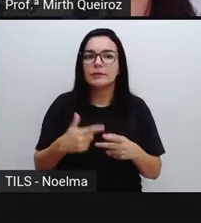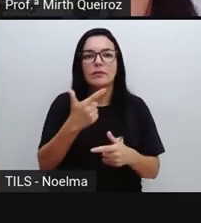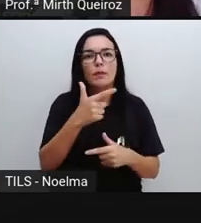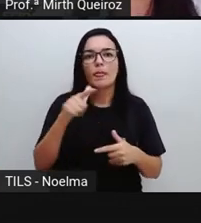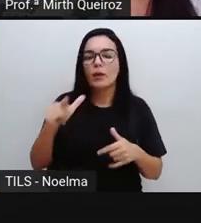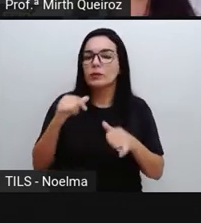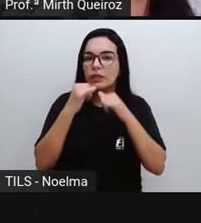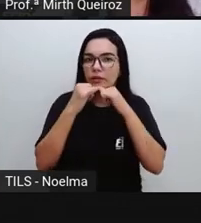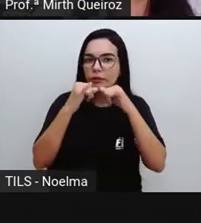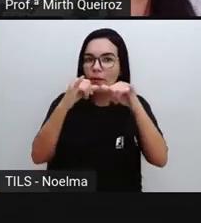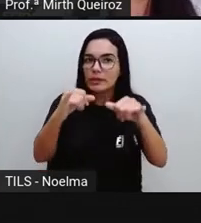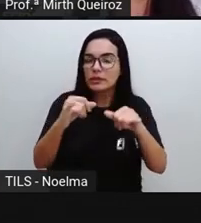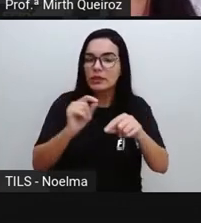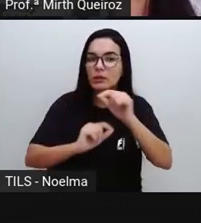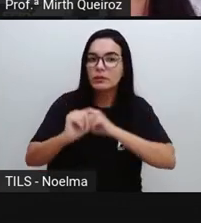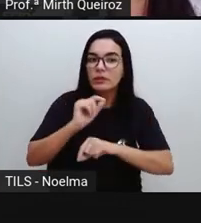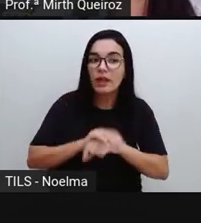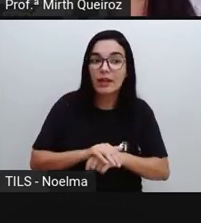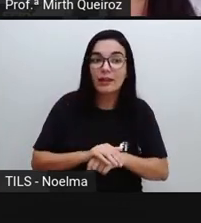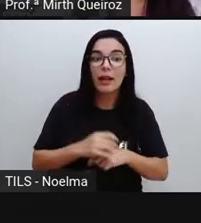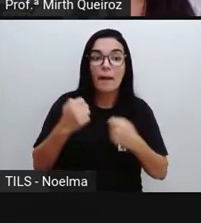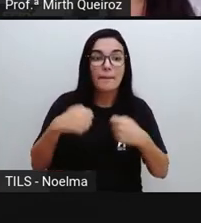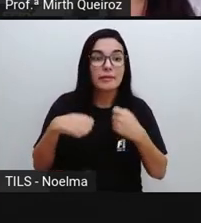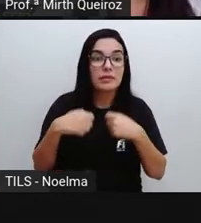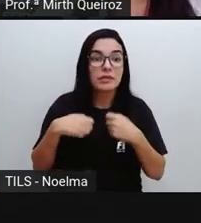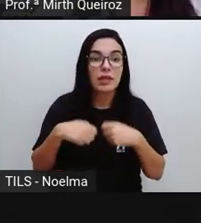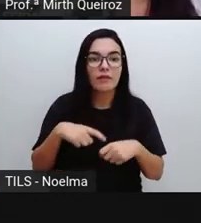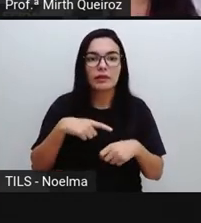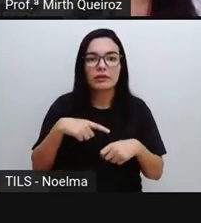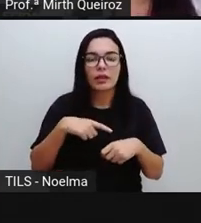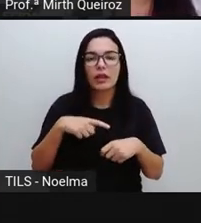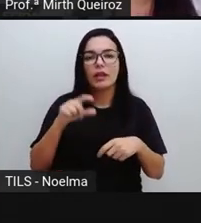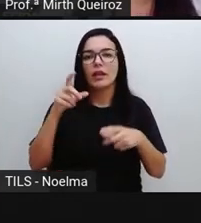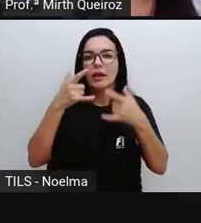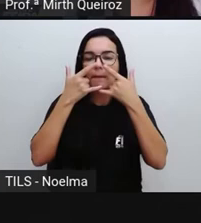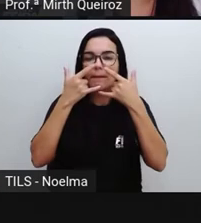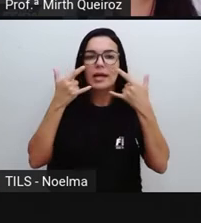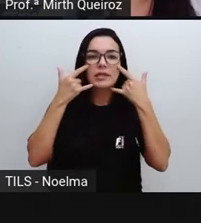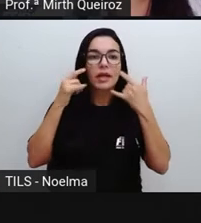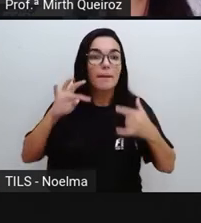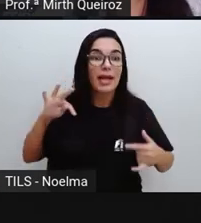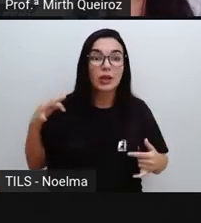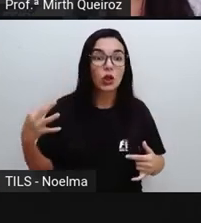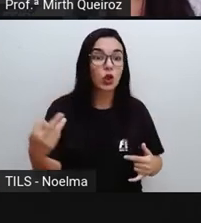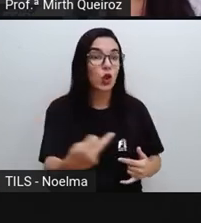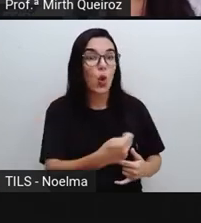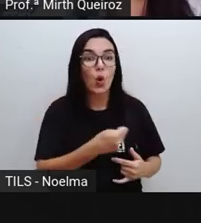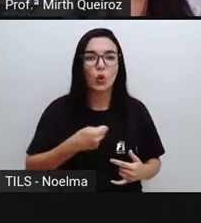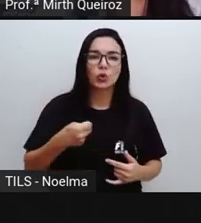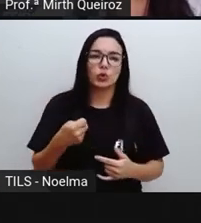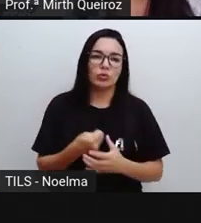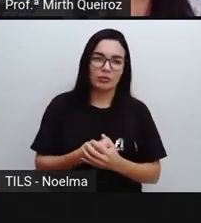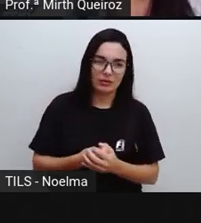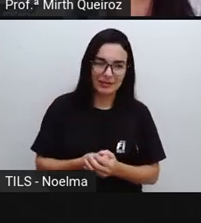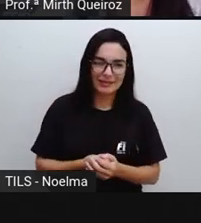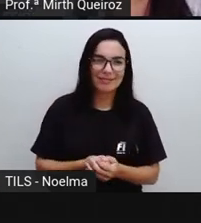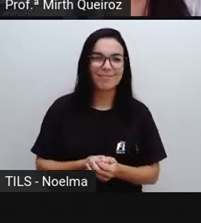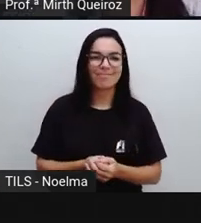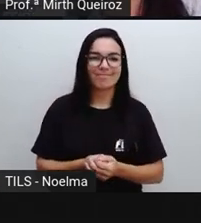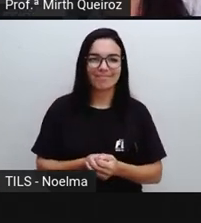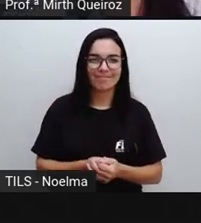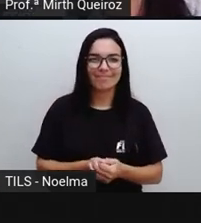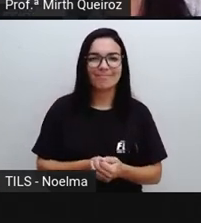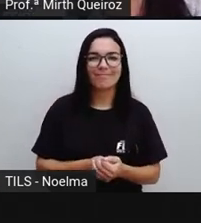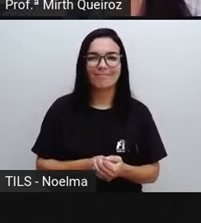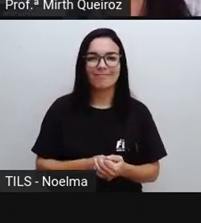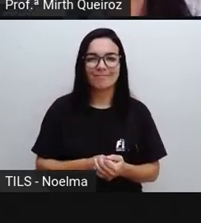forma de se encarar essa doença, onde não só os doentes deveriam usar máscara, mas as pessoas também, sadias,